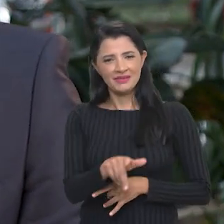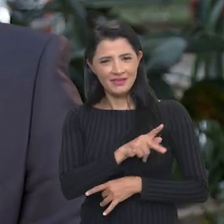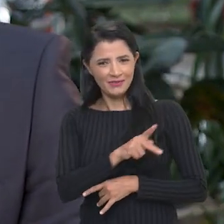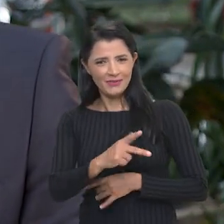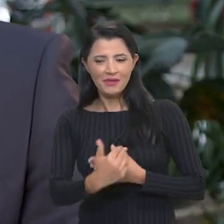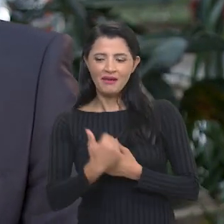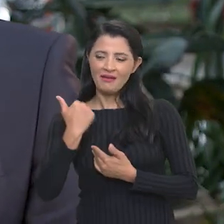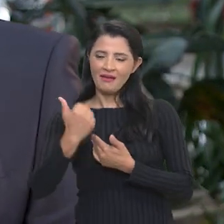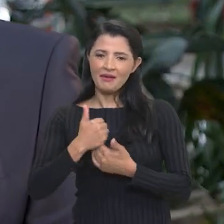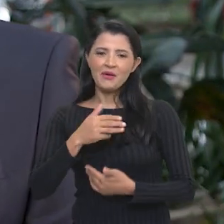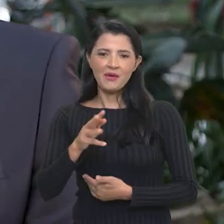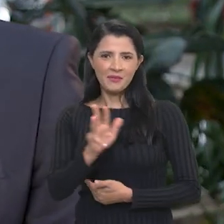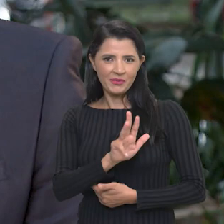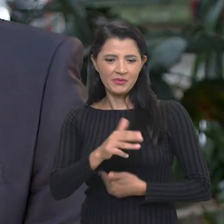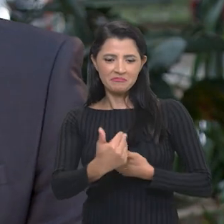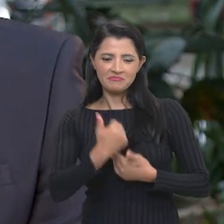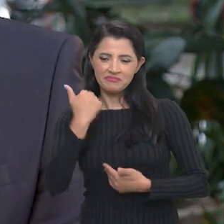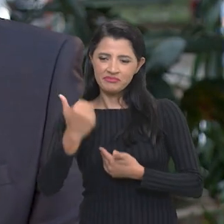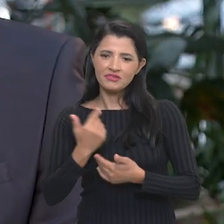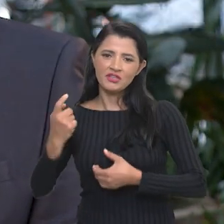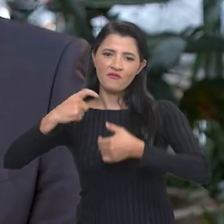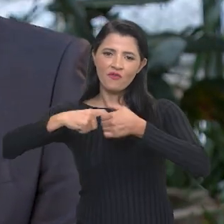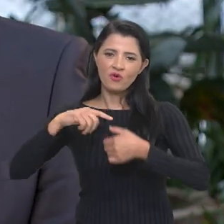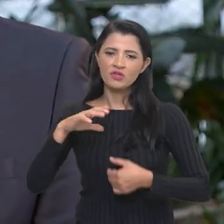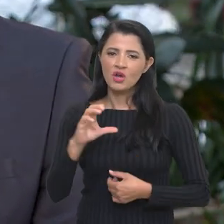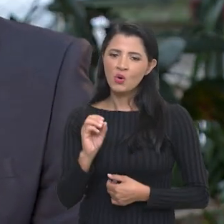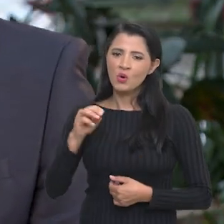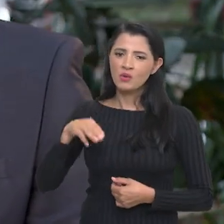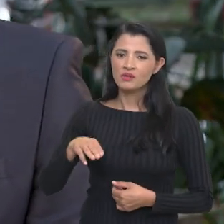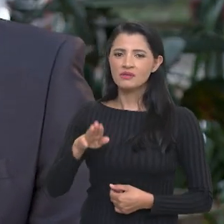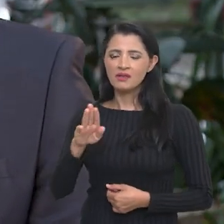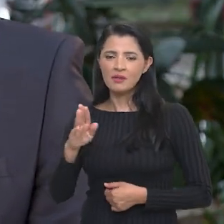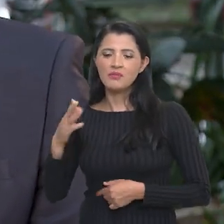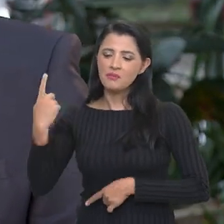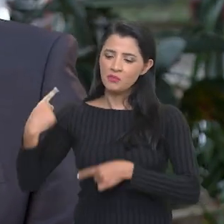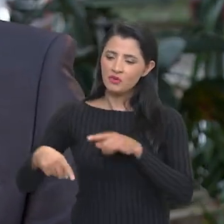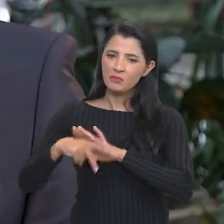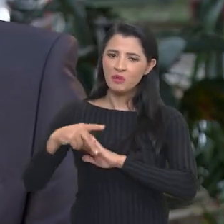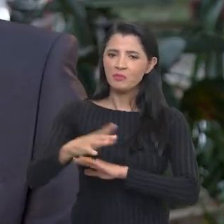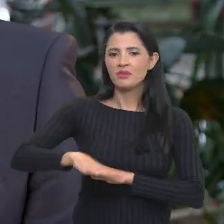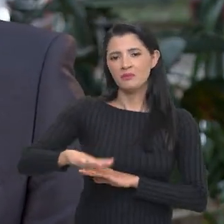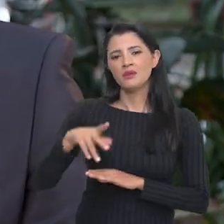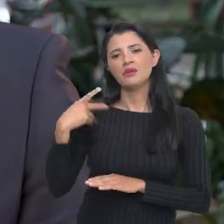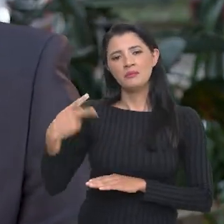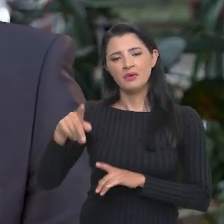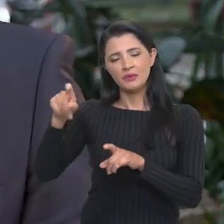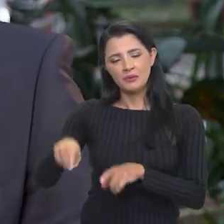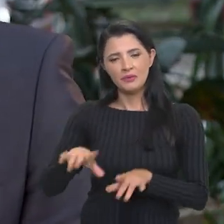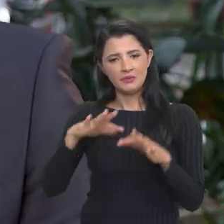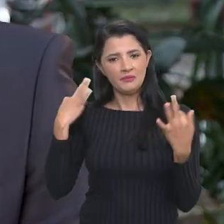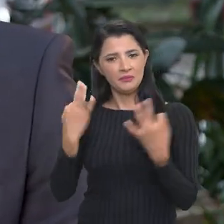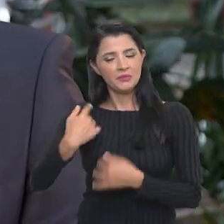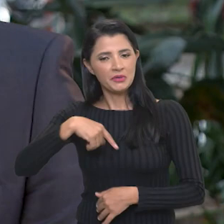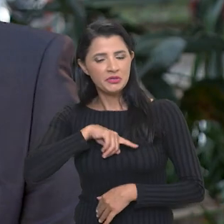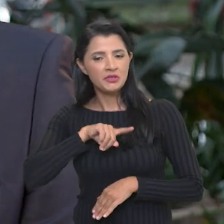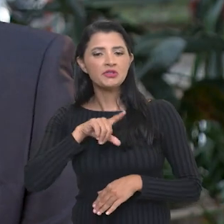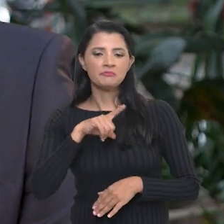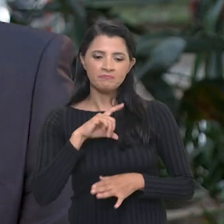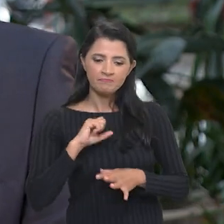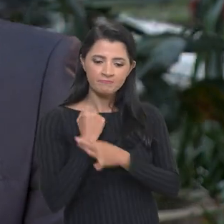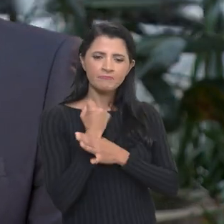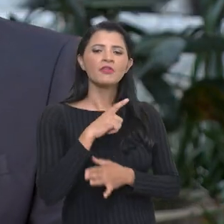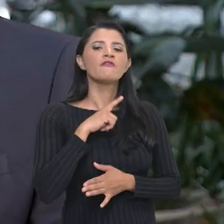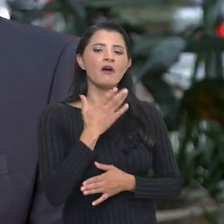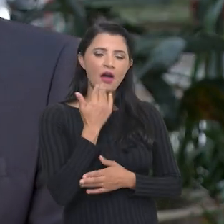do presidente Lula nessa retomada da Conab, das políticas públicas, é também para a agricultura familiar, para a gente